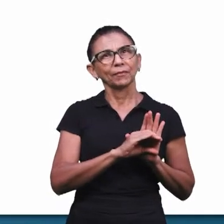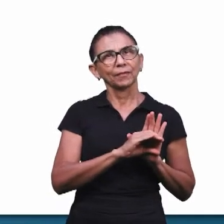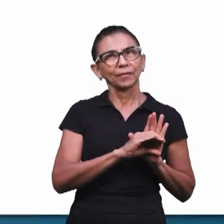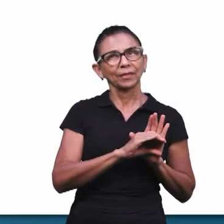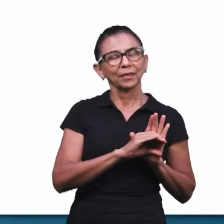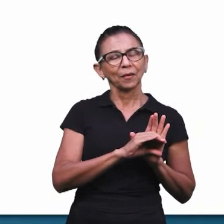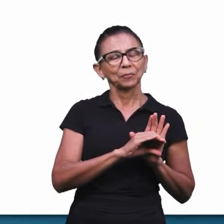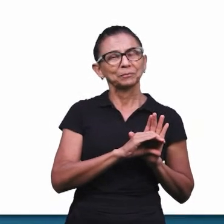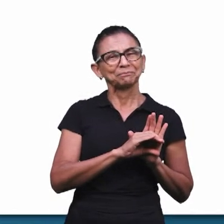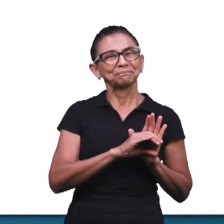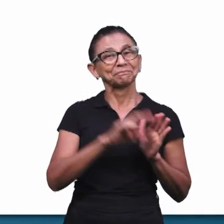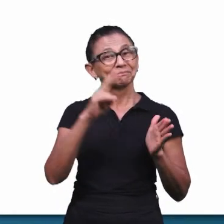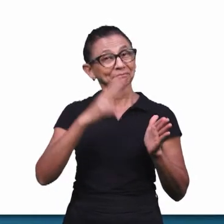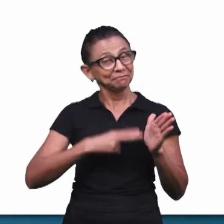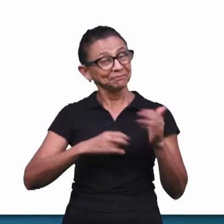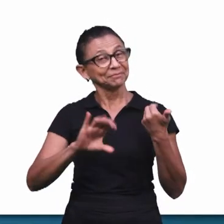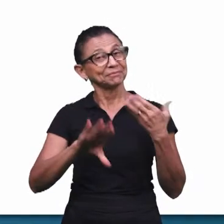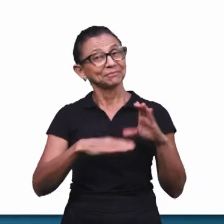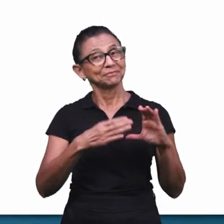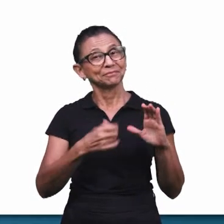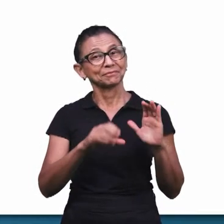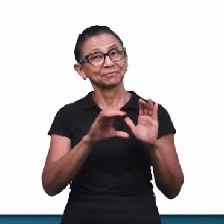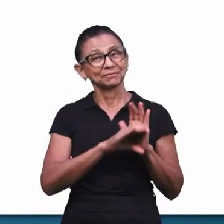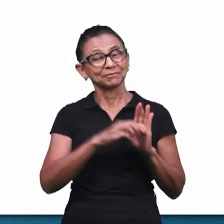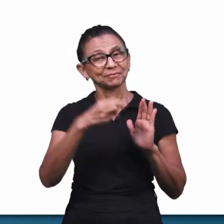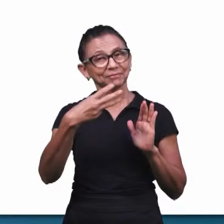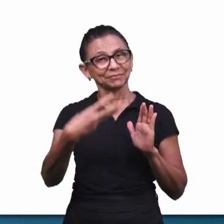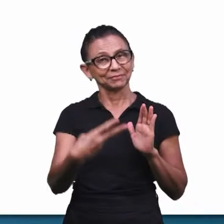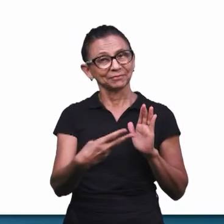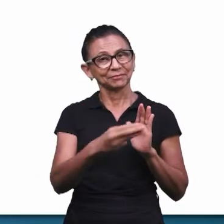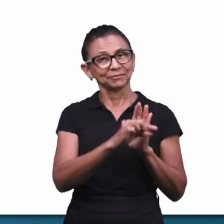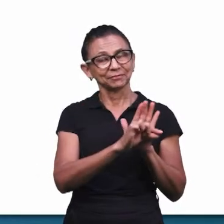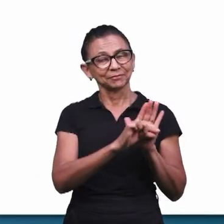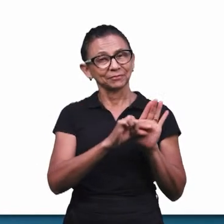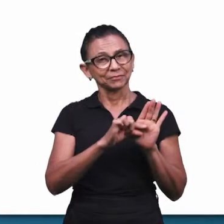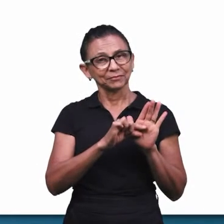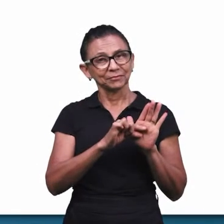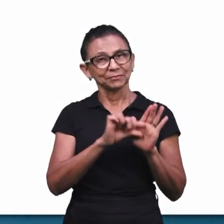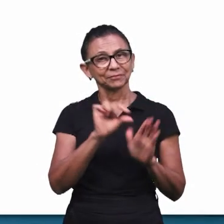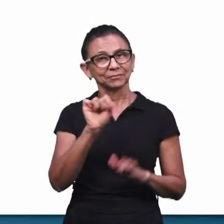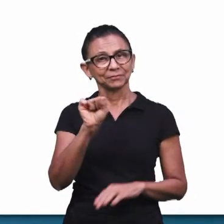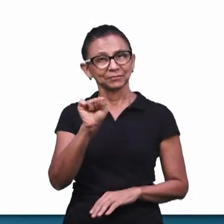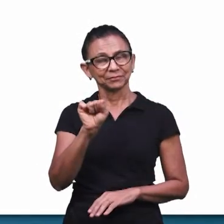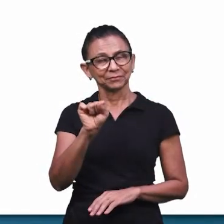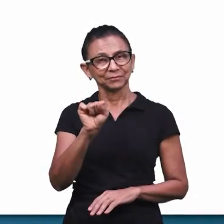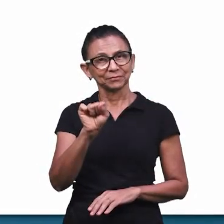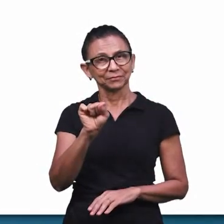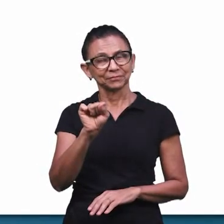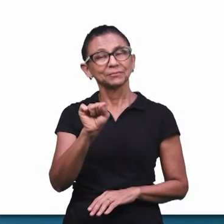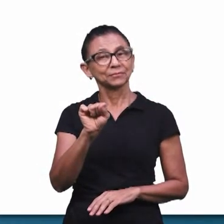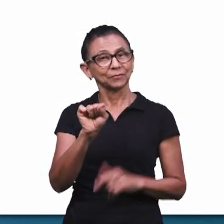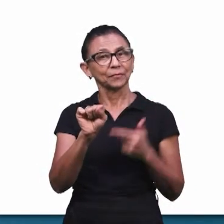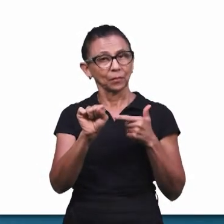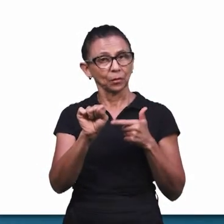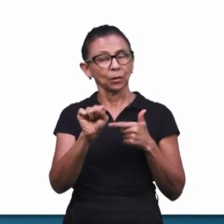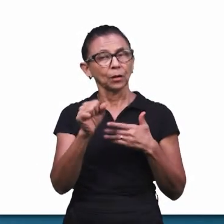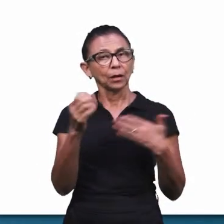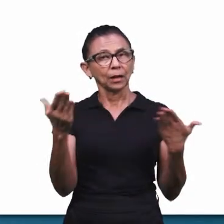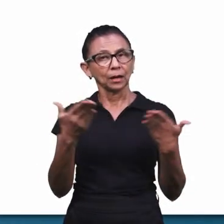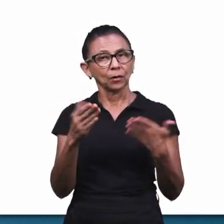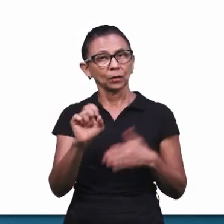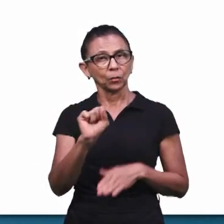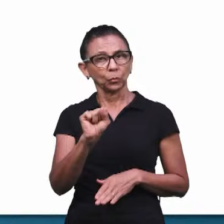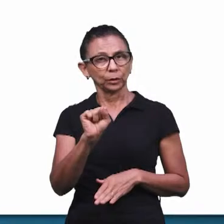capítulos, é... Lendo o livro de Cantares, dos capítulos 3, versículo 8, agora é